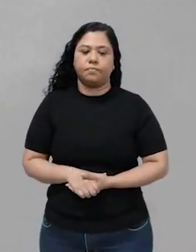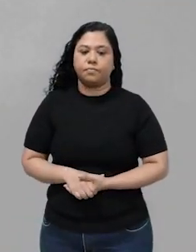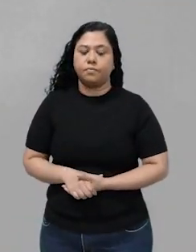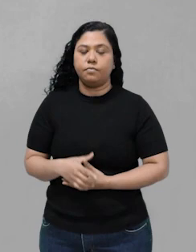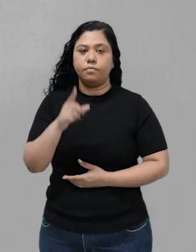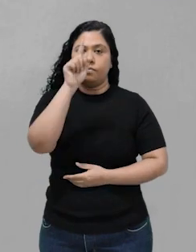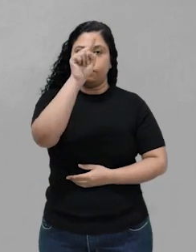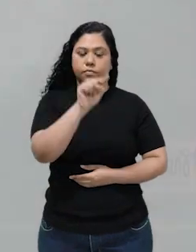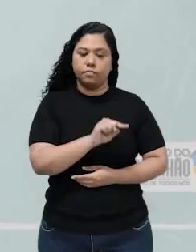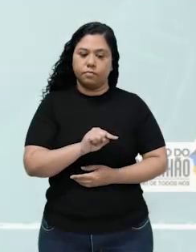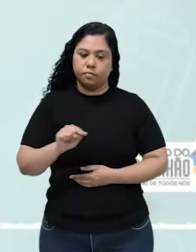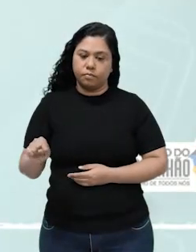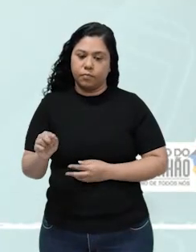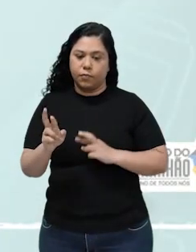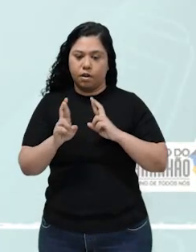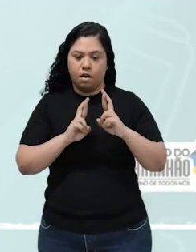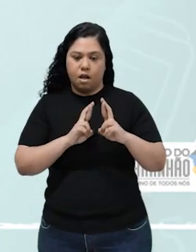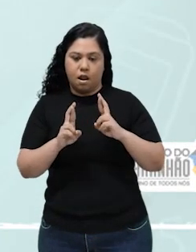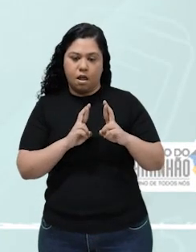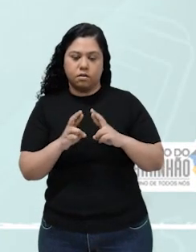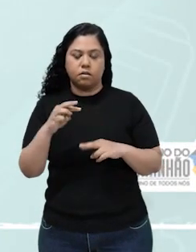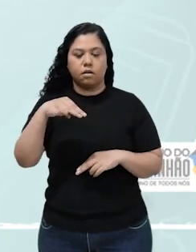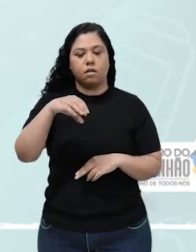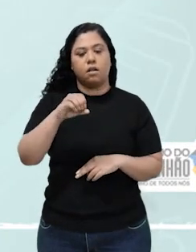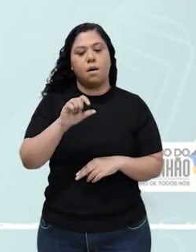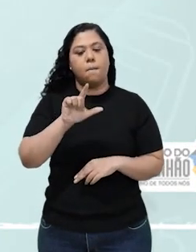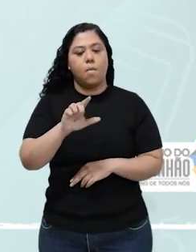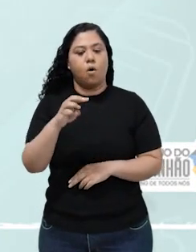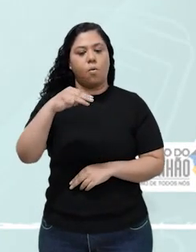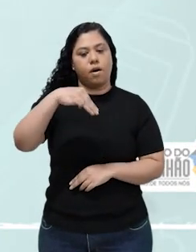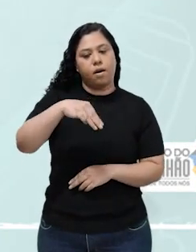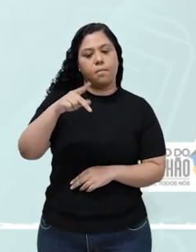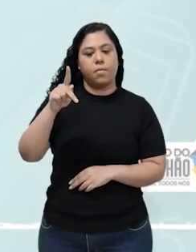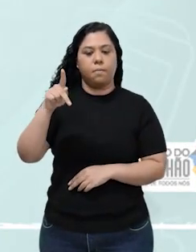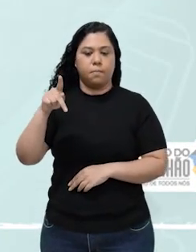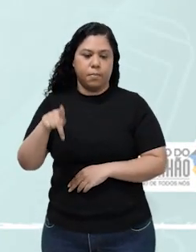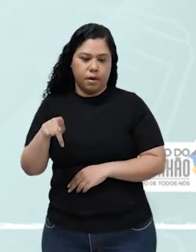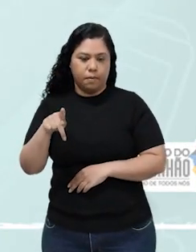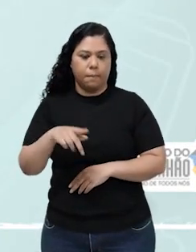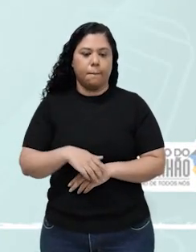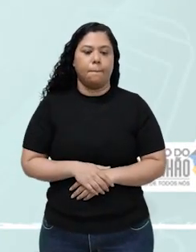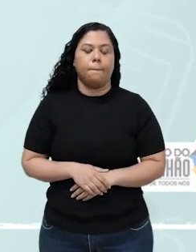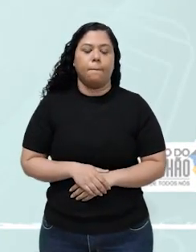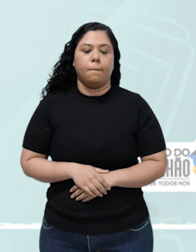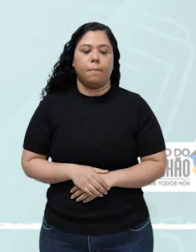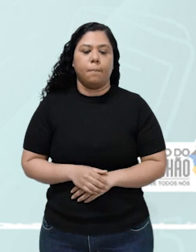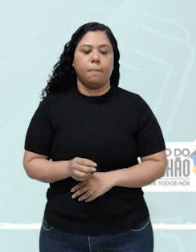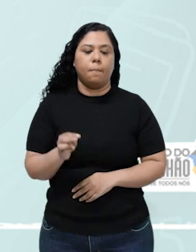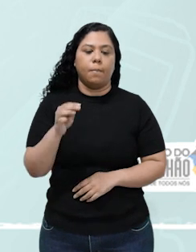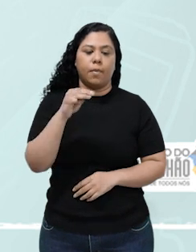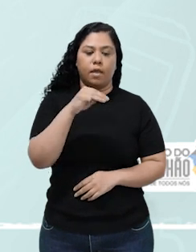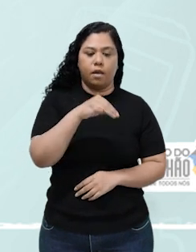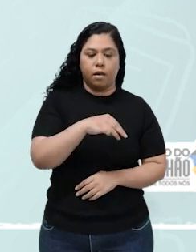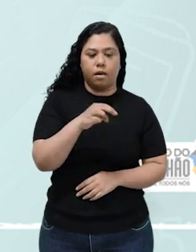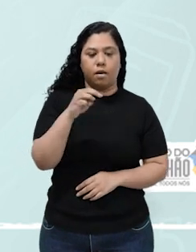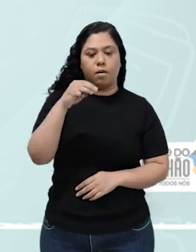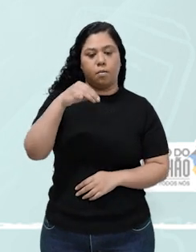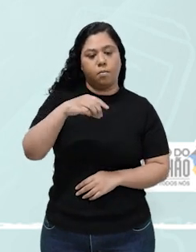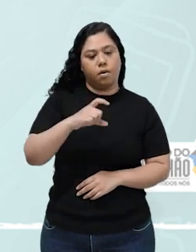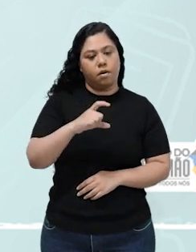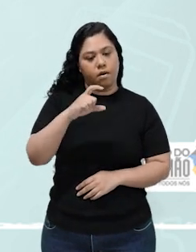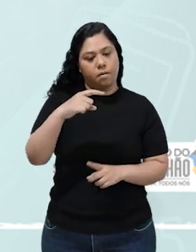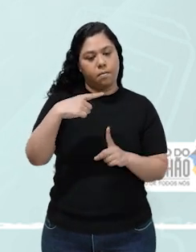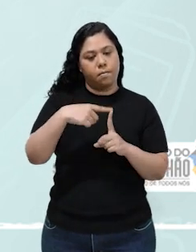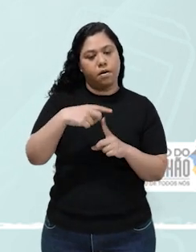O gráfico relaciona o número de mols de M e P à medida que a reação M, Mz,